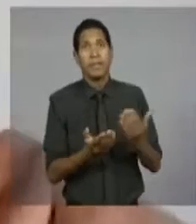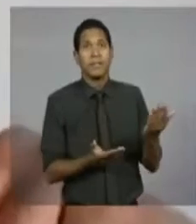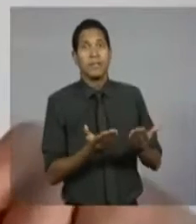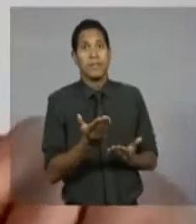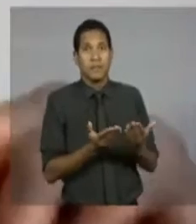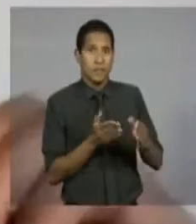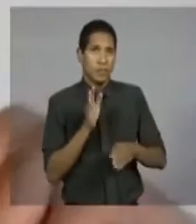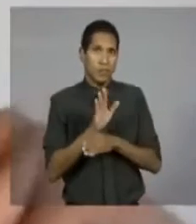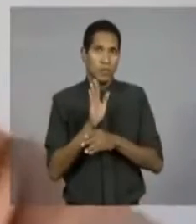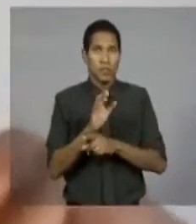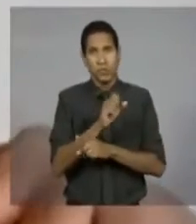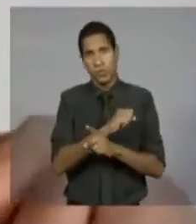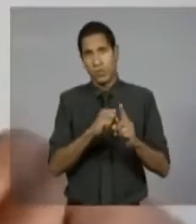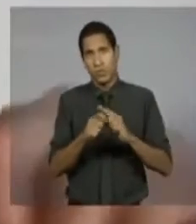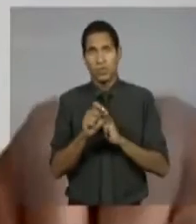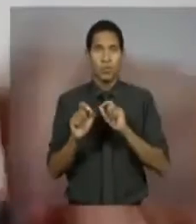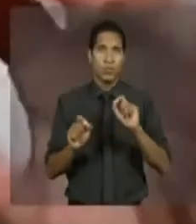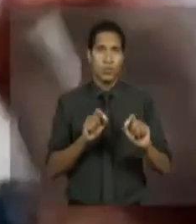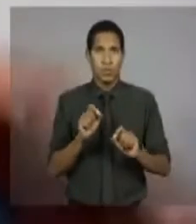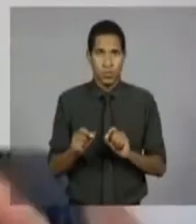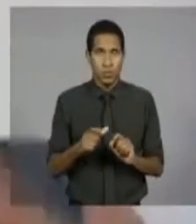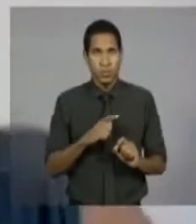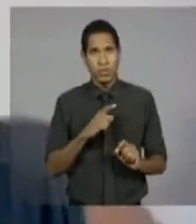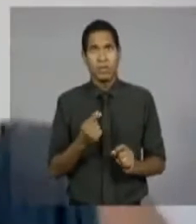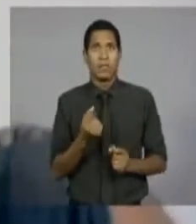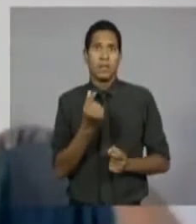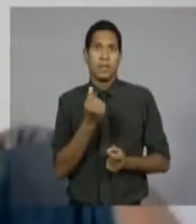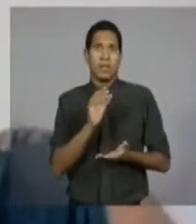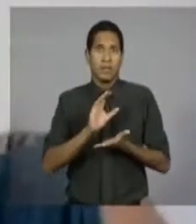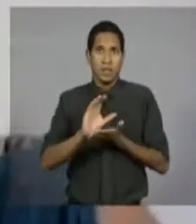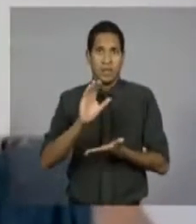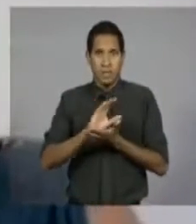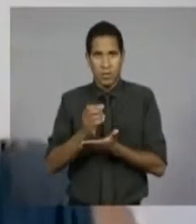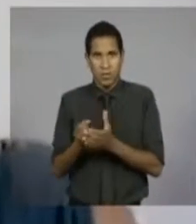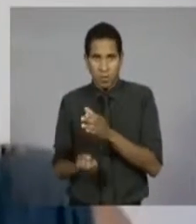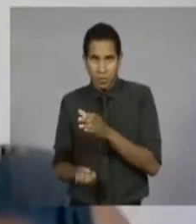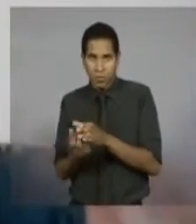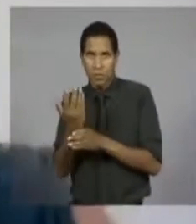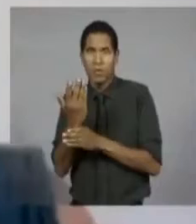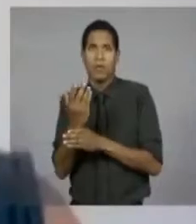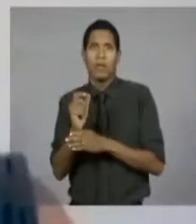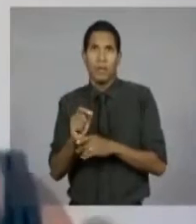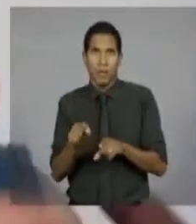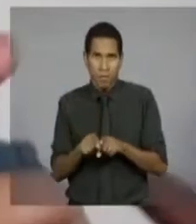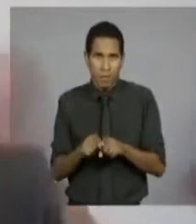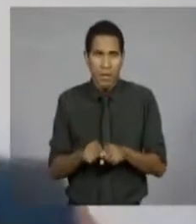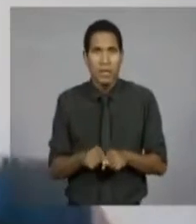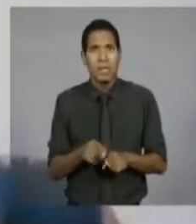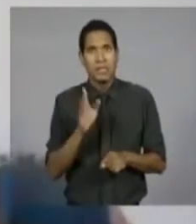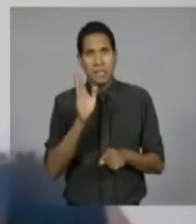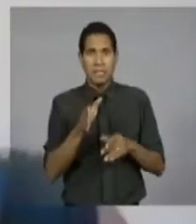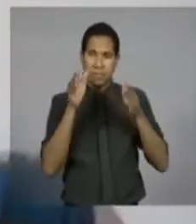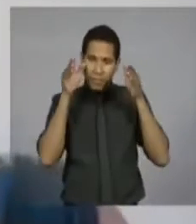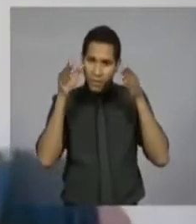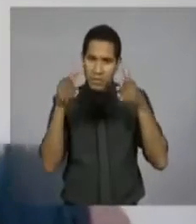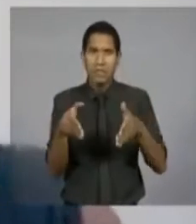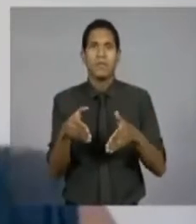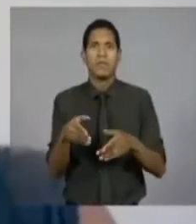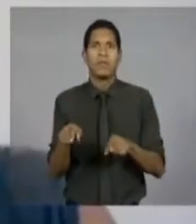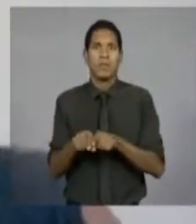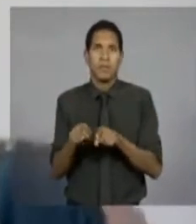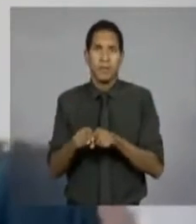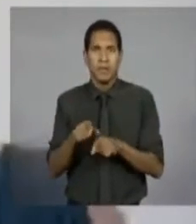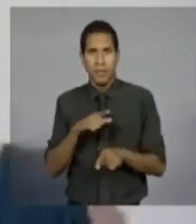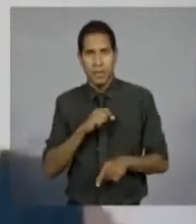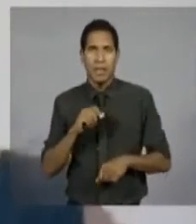socioassistenciais, eles fazem jus a uma verba de implantação, quer dizer, para adquirir aquilo que é específico do serviço,